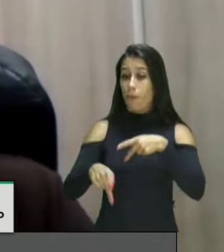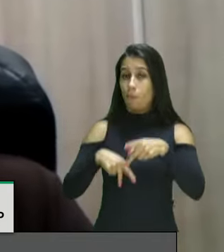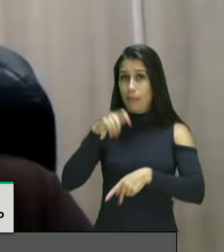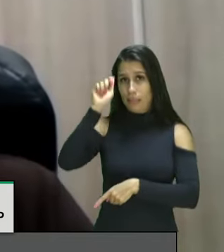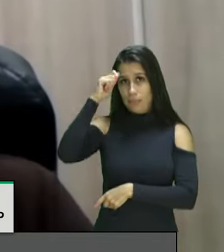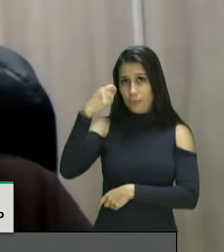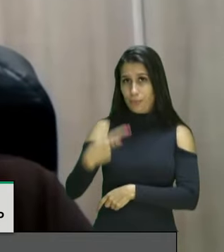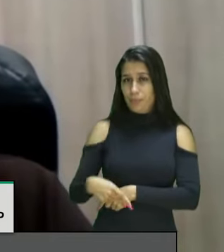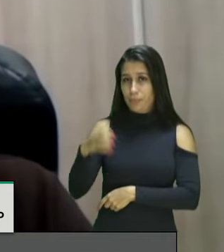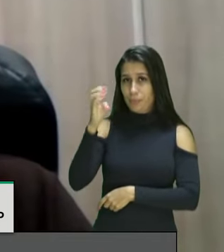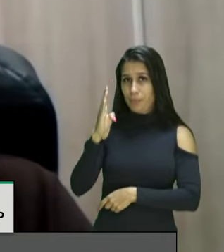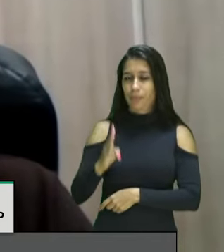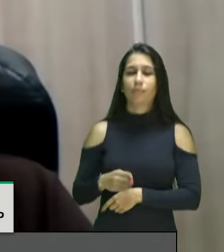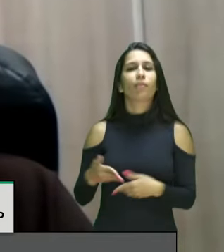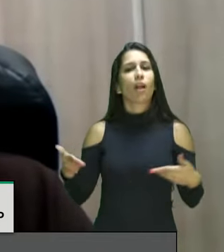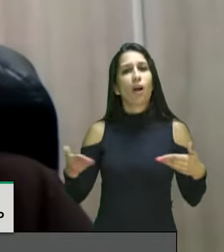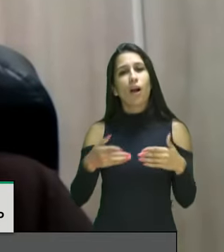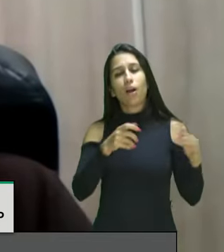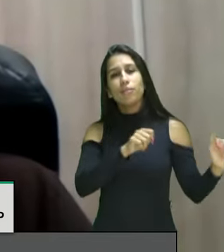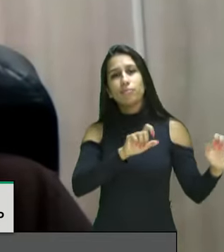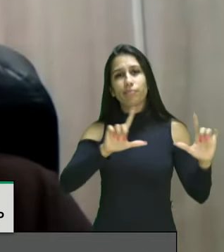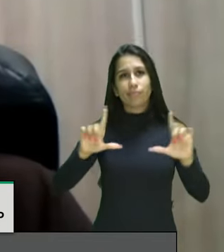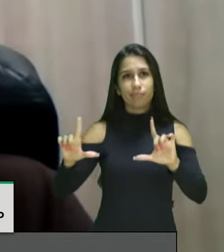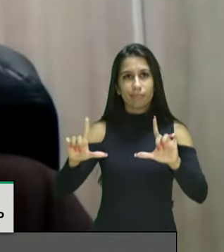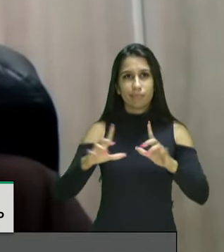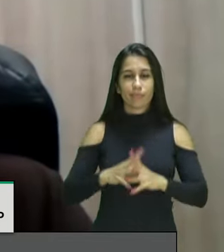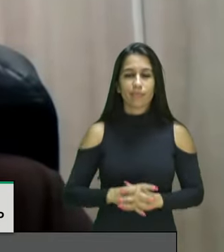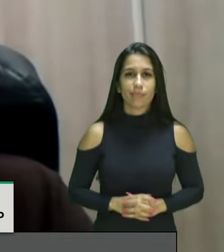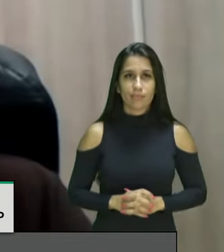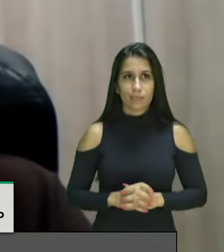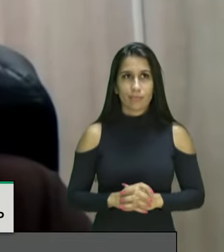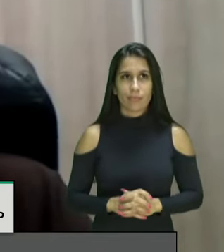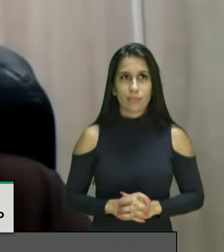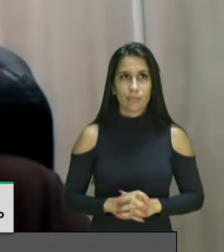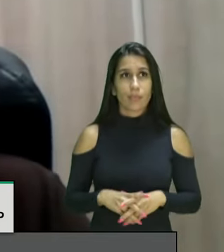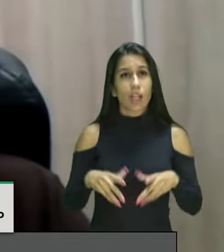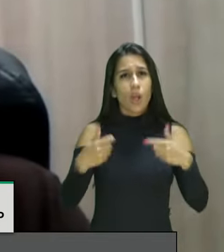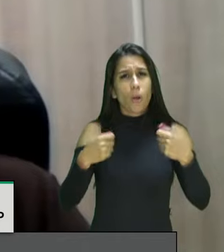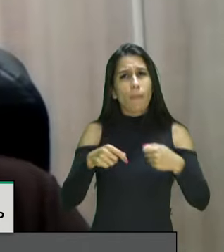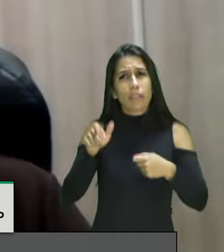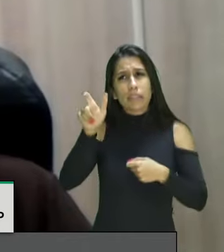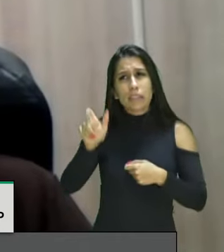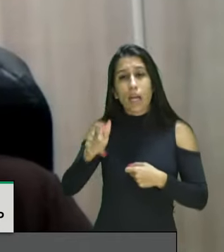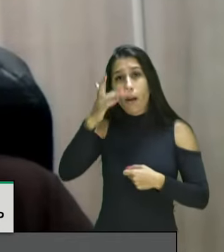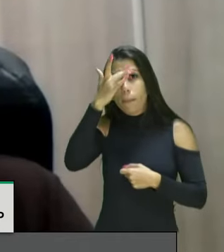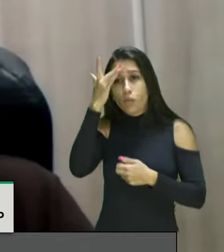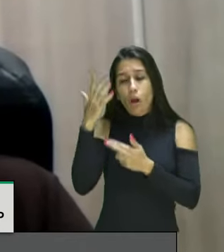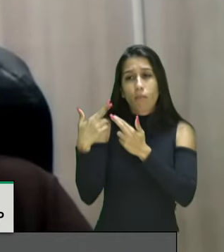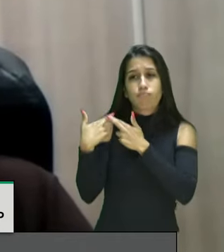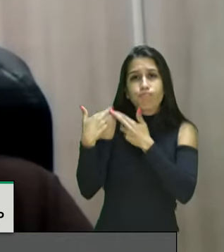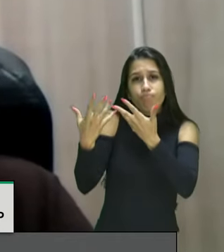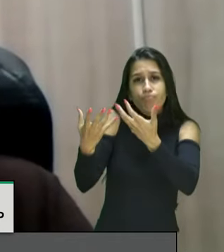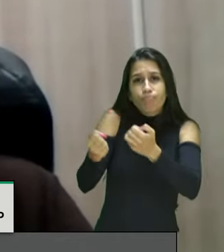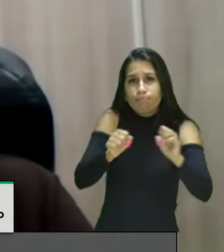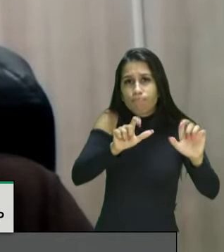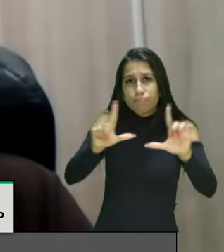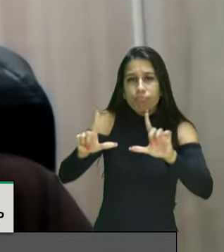Brasil então vou compartilhar aqui minha tela eu preciso que alguém autorize aqui o compartilhamento de tela para